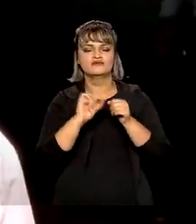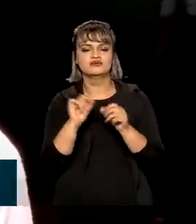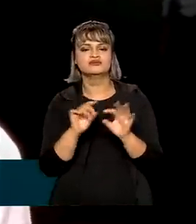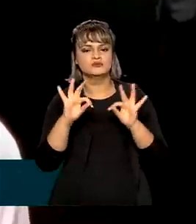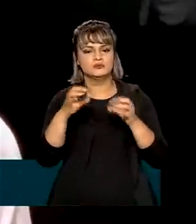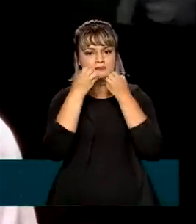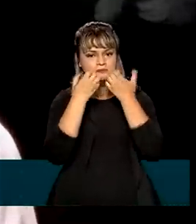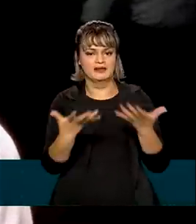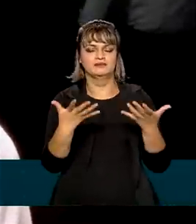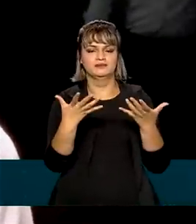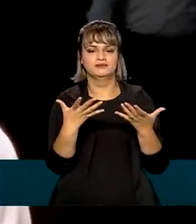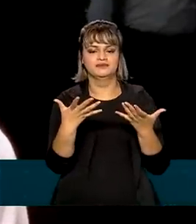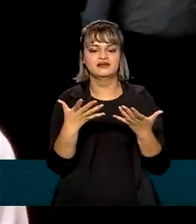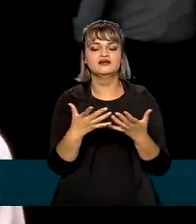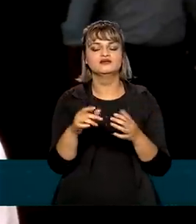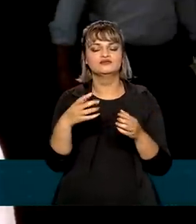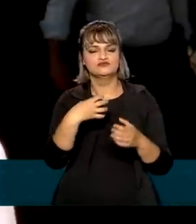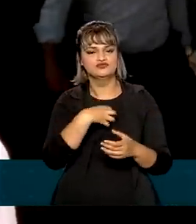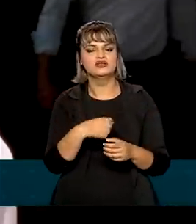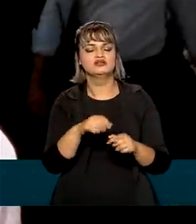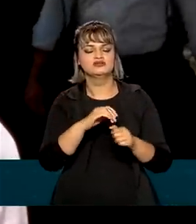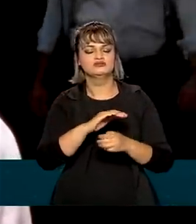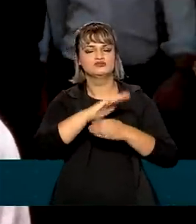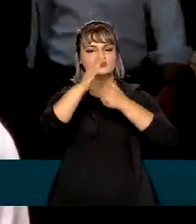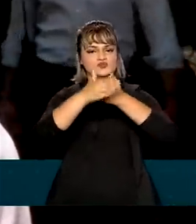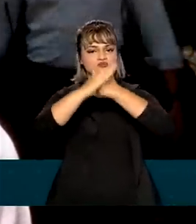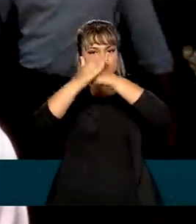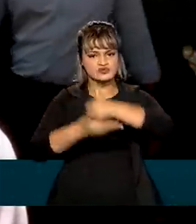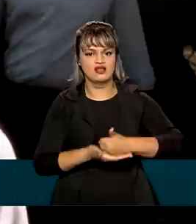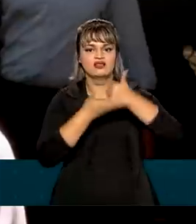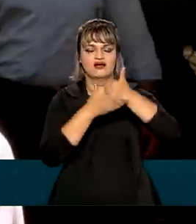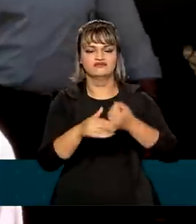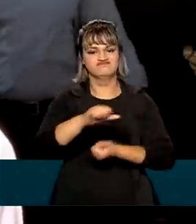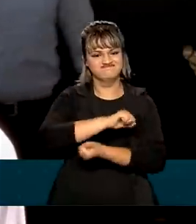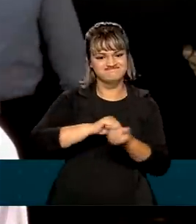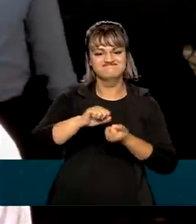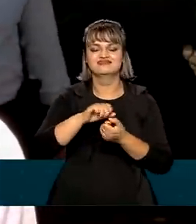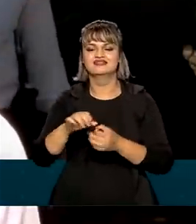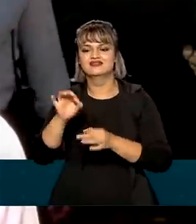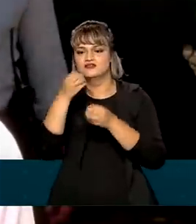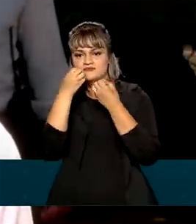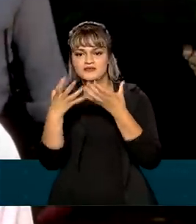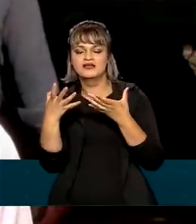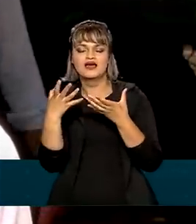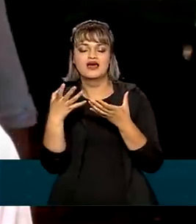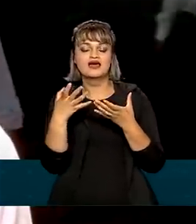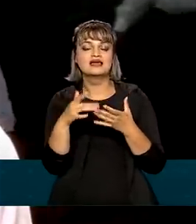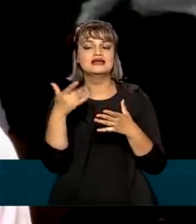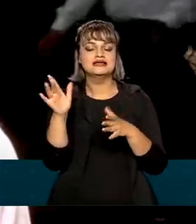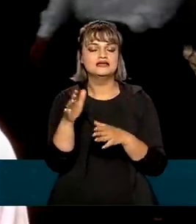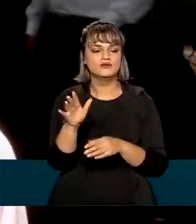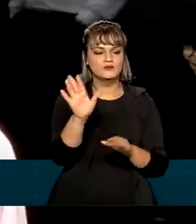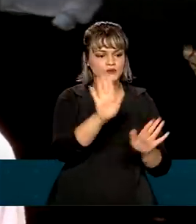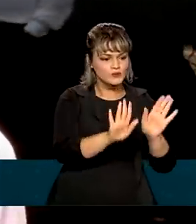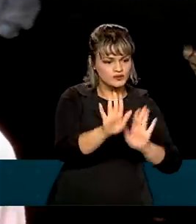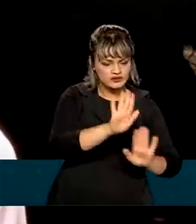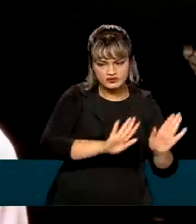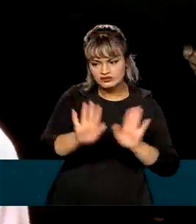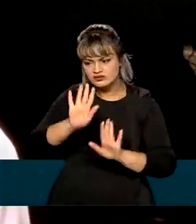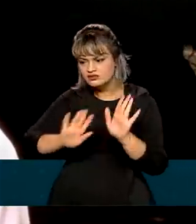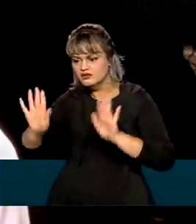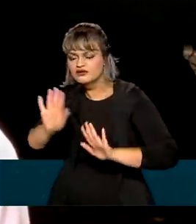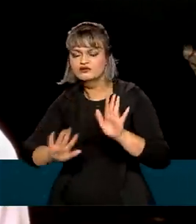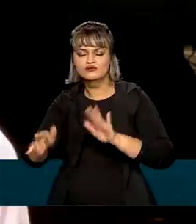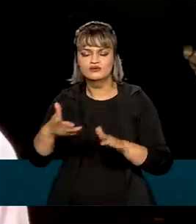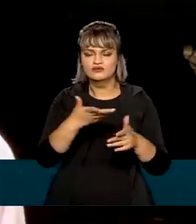bem, de maneira sustentável, de maneira sostenível e tratando, por suposto, também